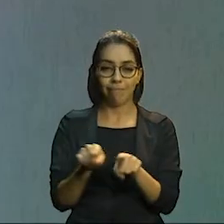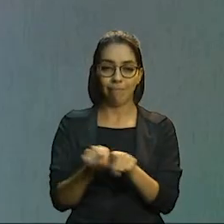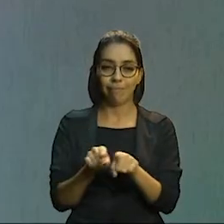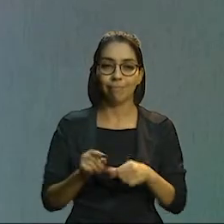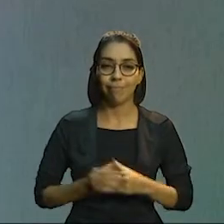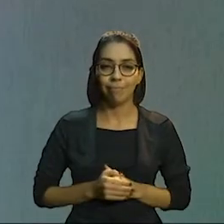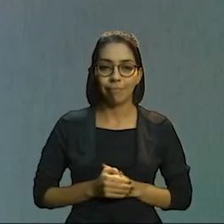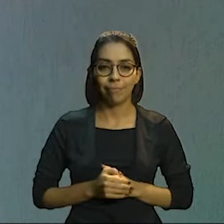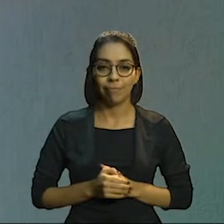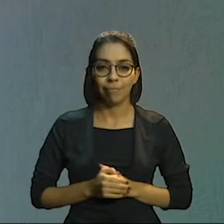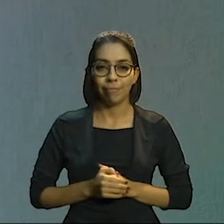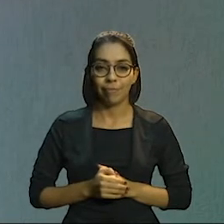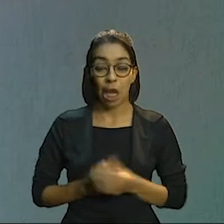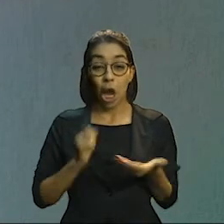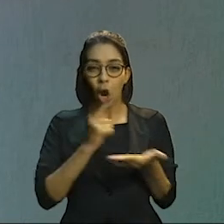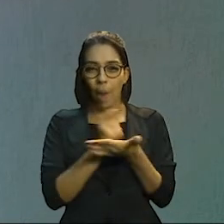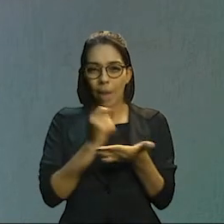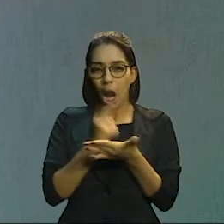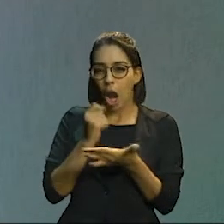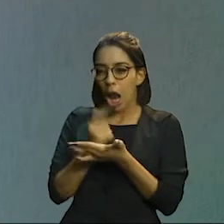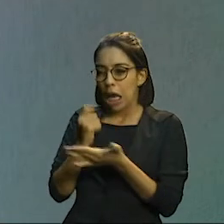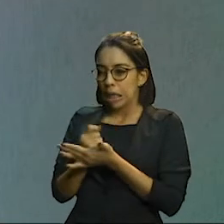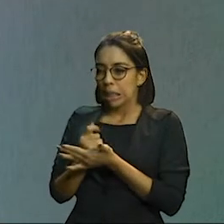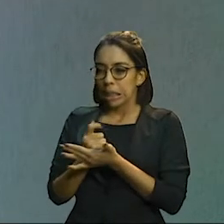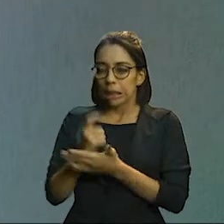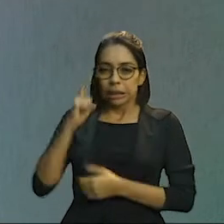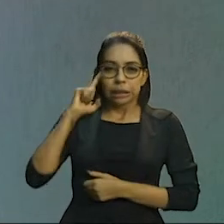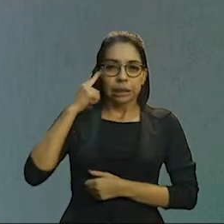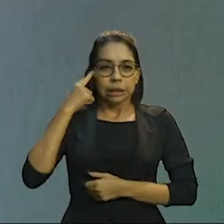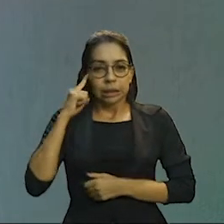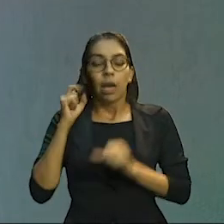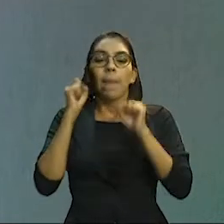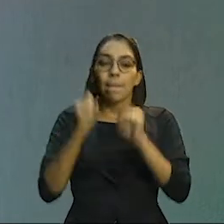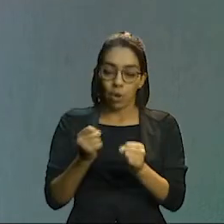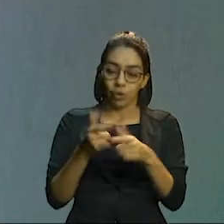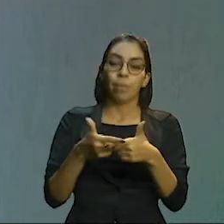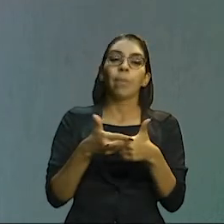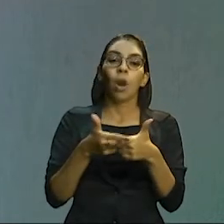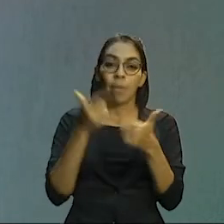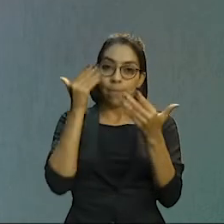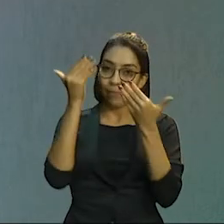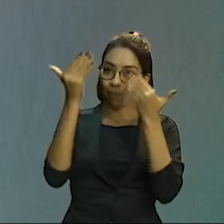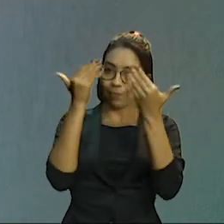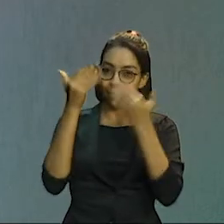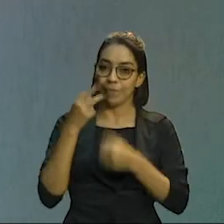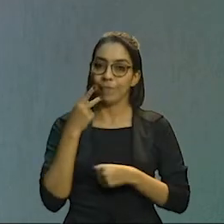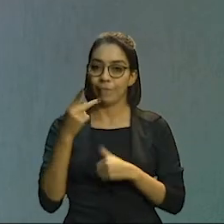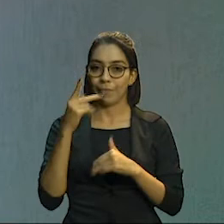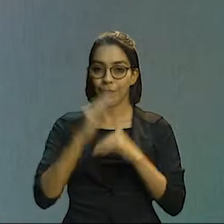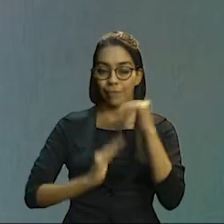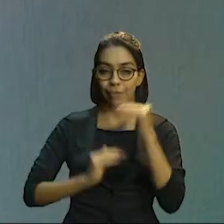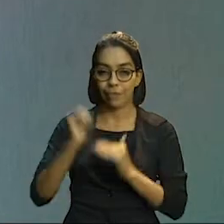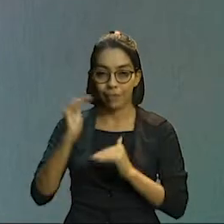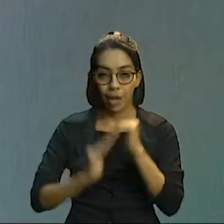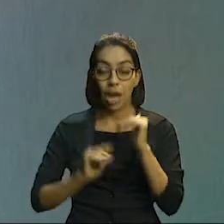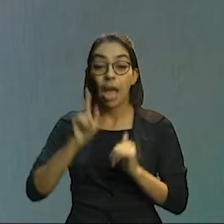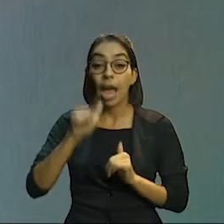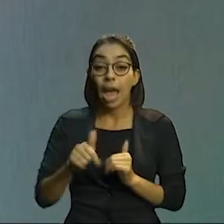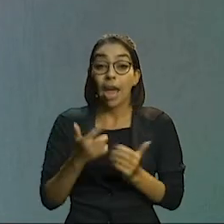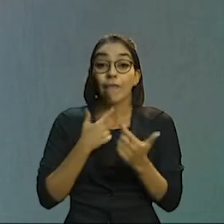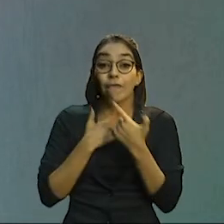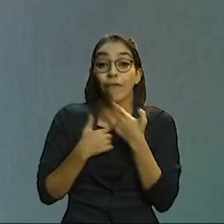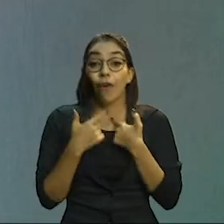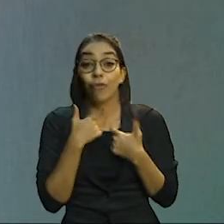Comprar sem controle pode provocar problemas psicológicos, alertam especialistas. A oniomania, que é a compulsão por